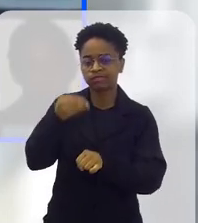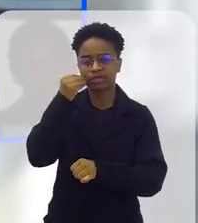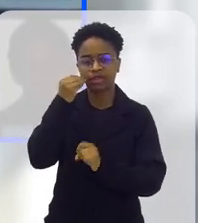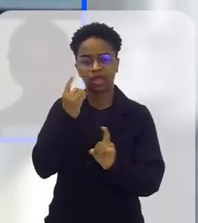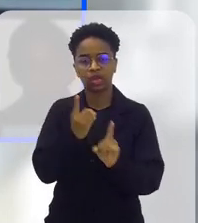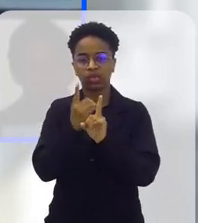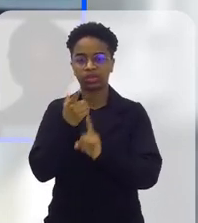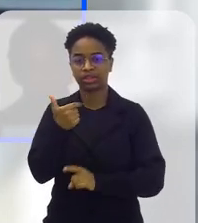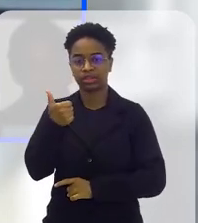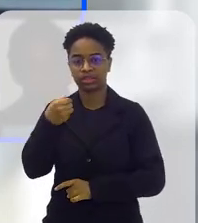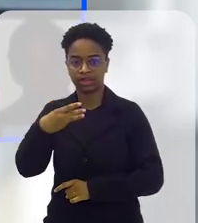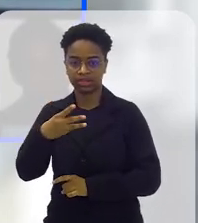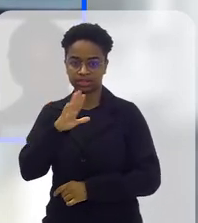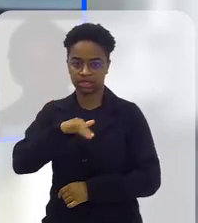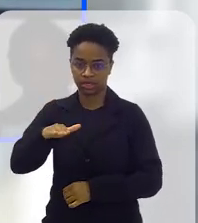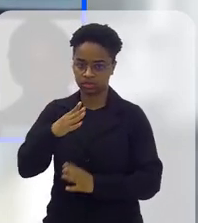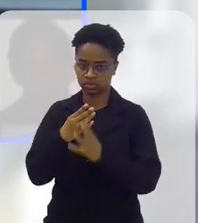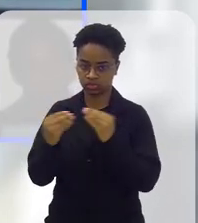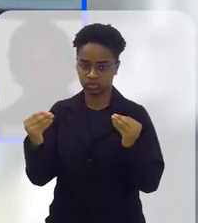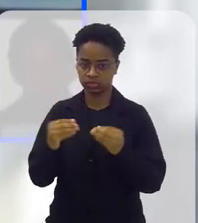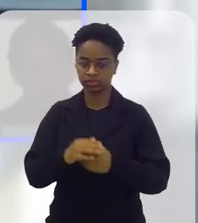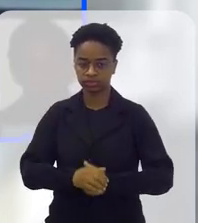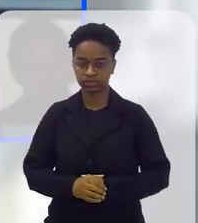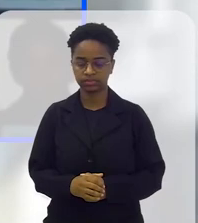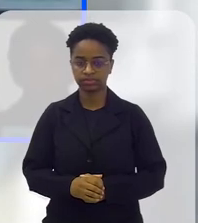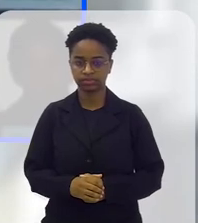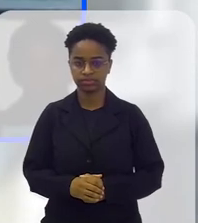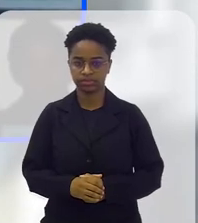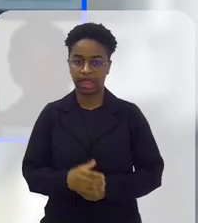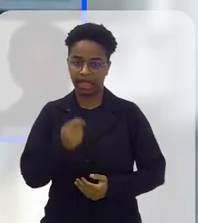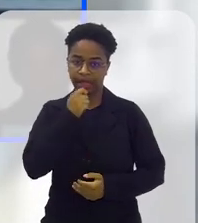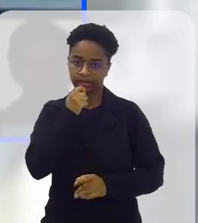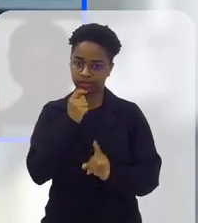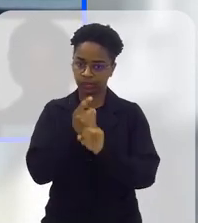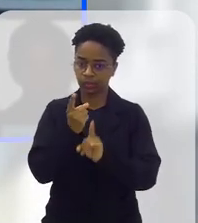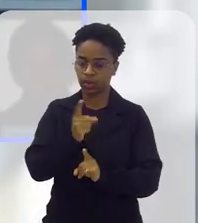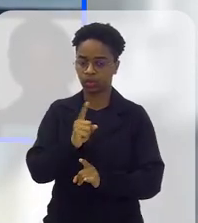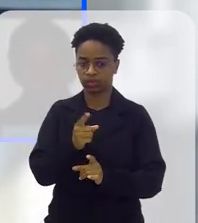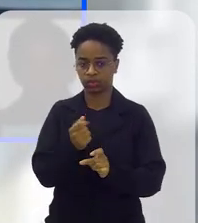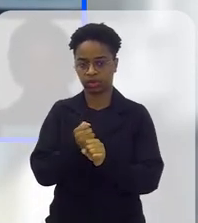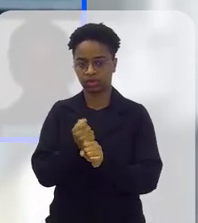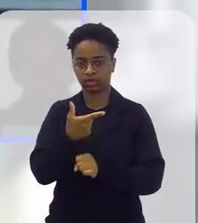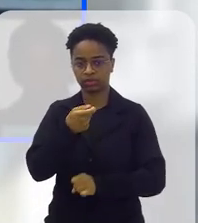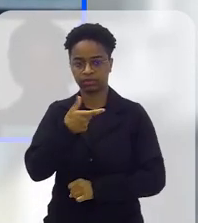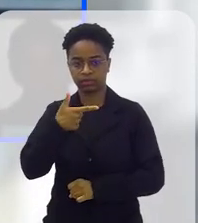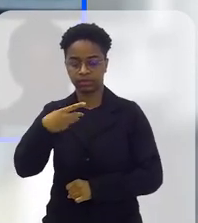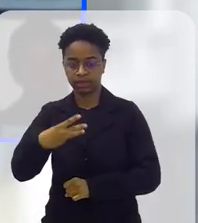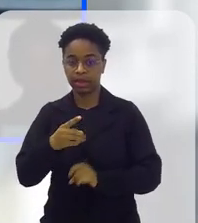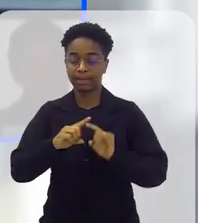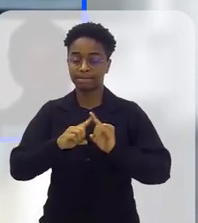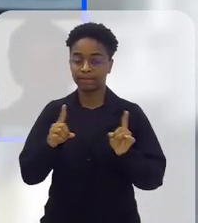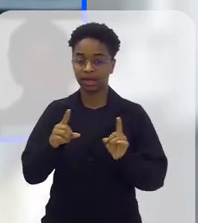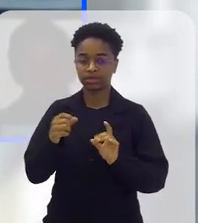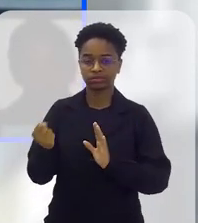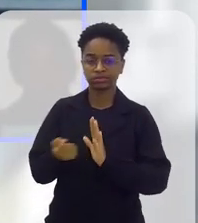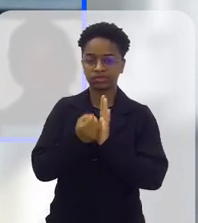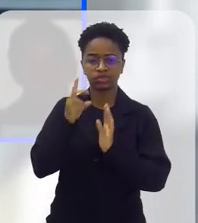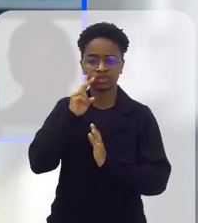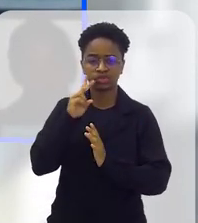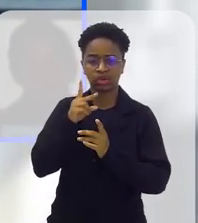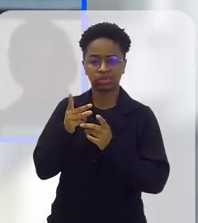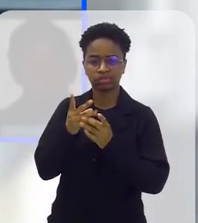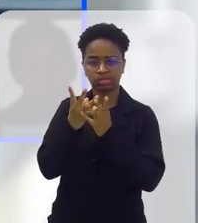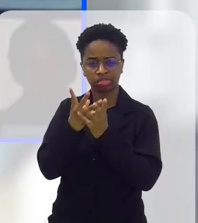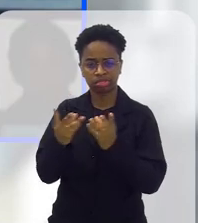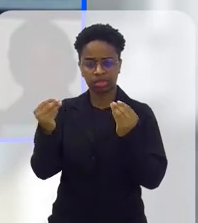possível para localizar esses 13 casos ainda em aberto aqui nesse ano. Mas a história do desaparecimento